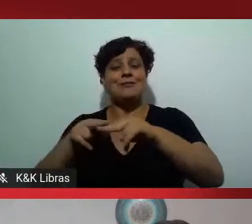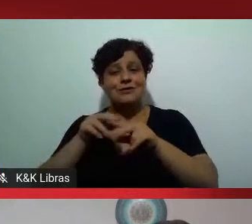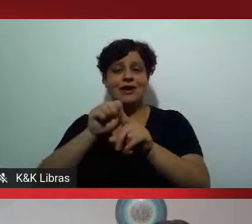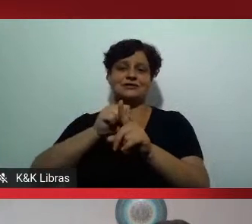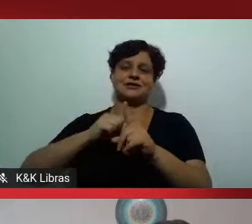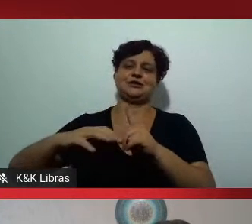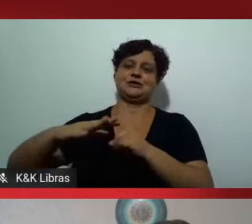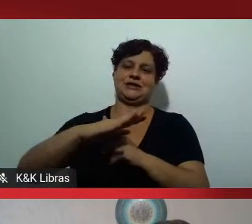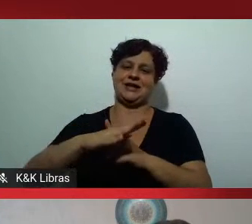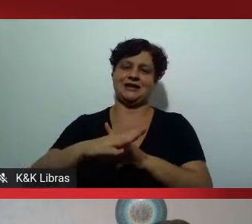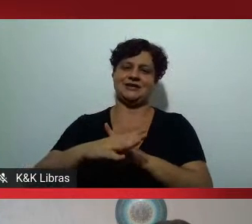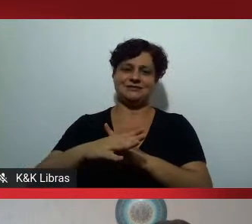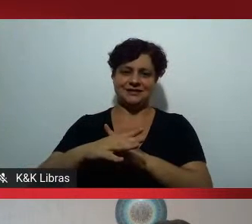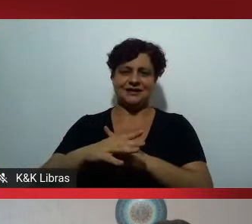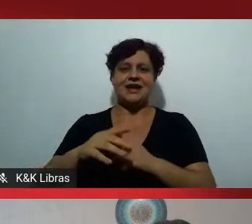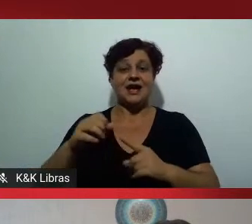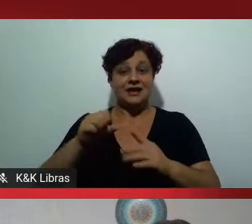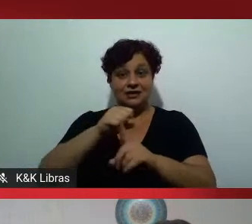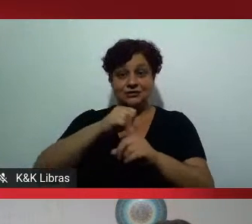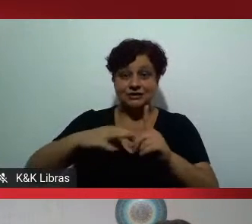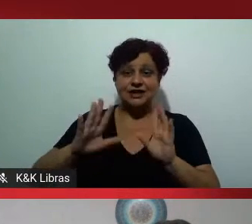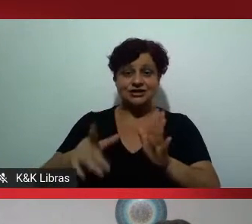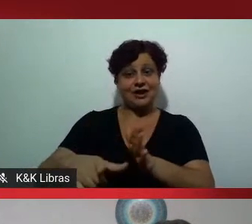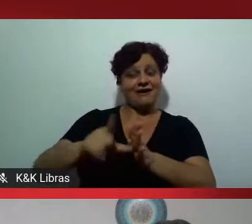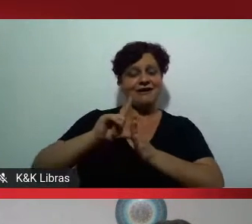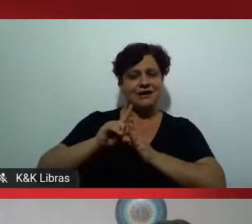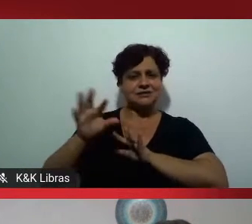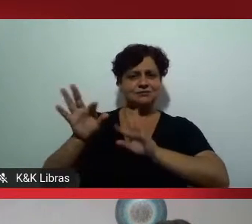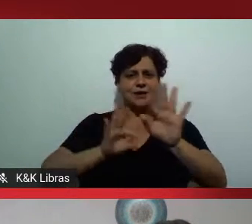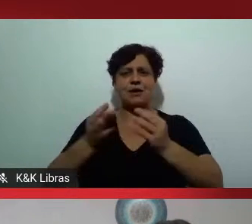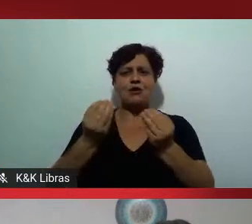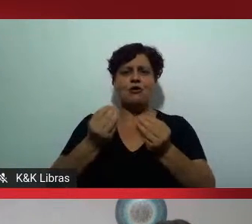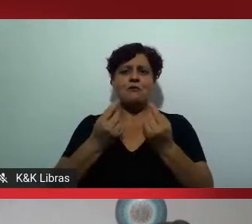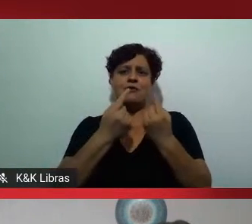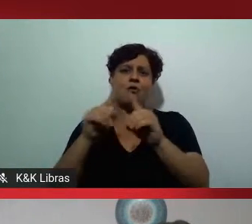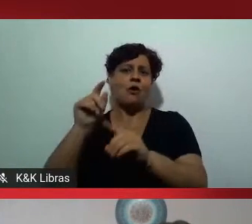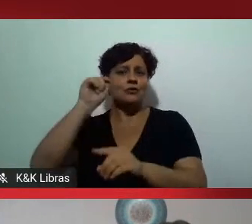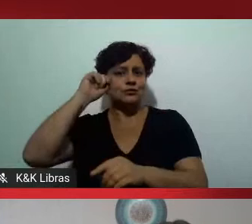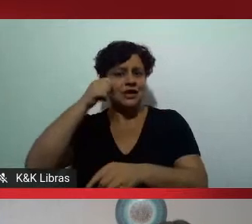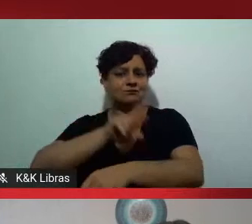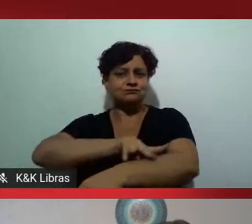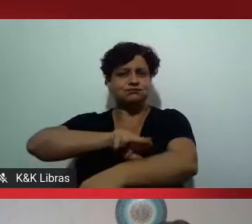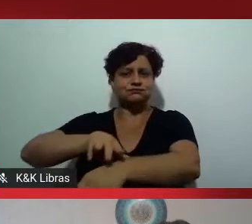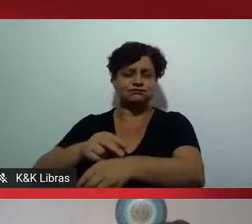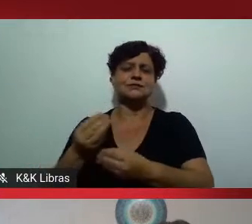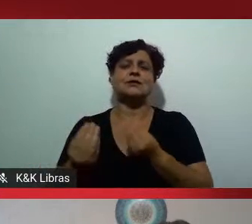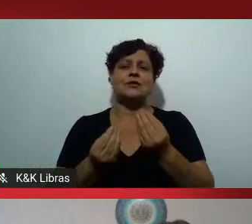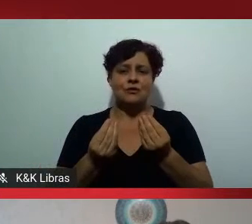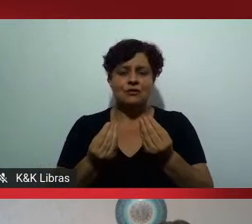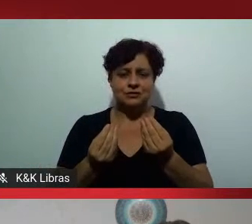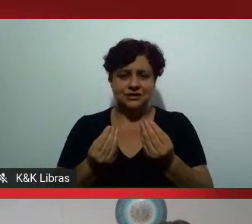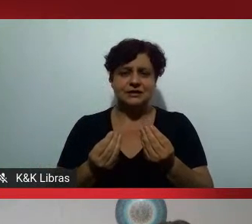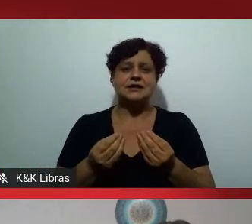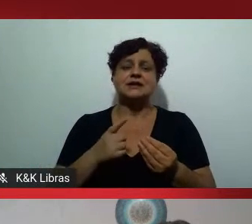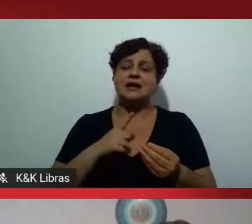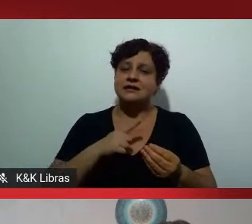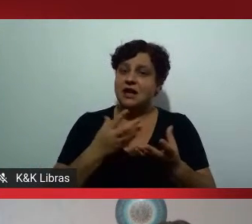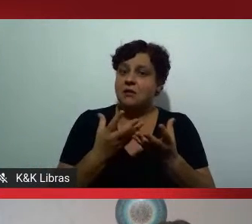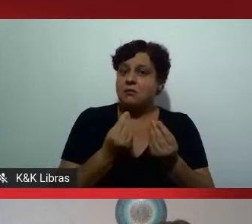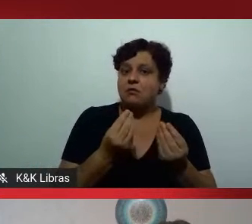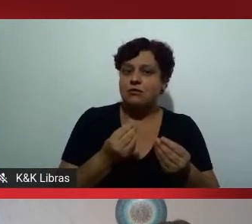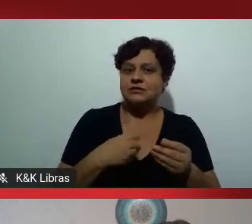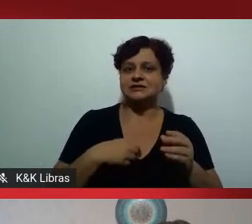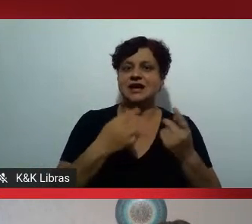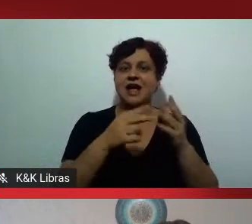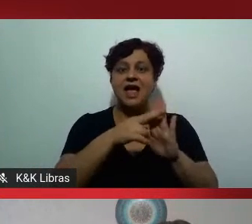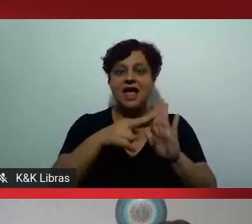sociedade que se estruturou racialmente, de uma sociedade que impede que um contingente muito grande de